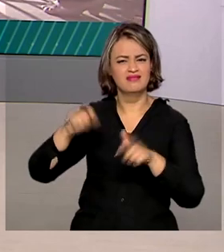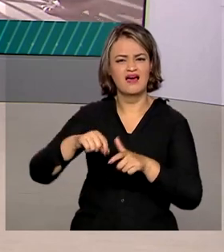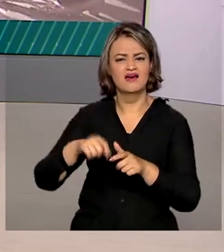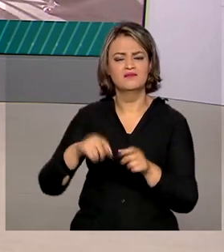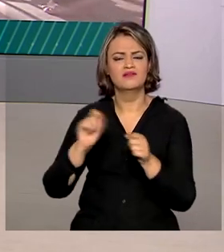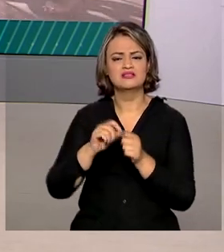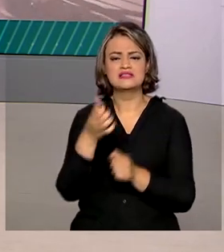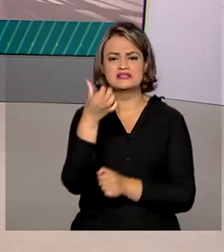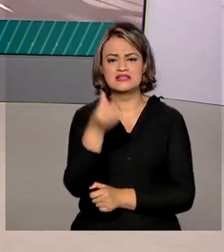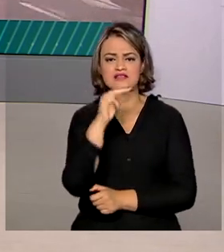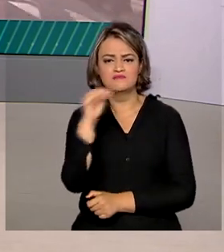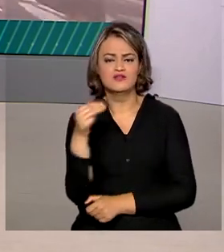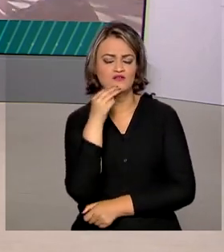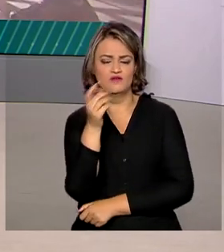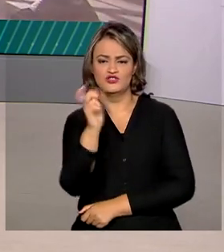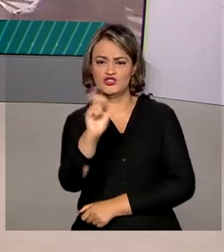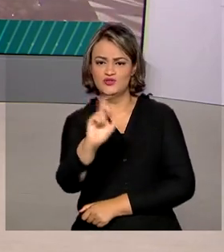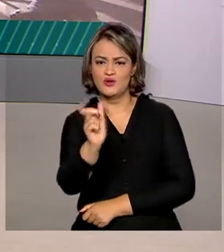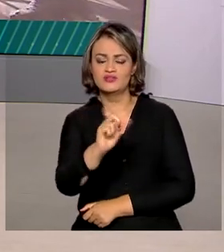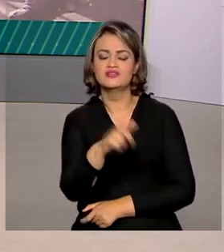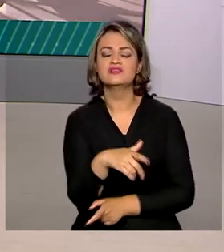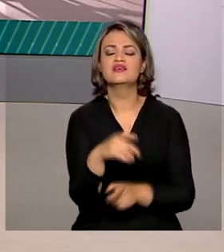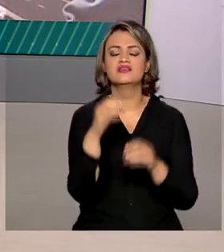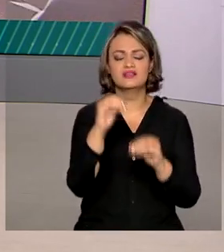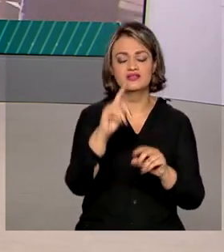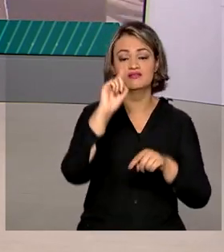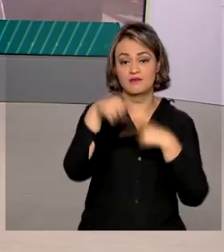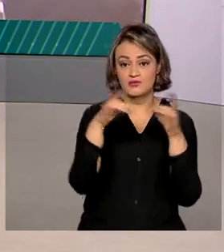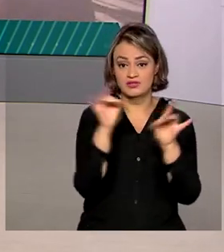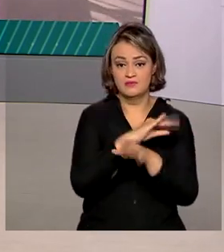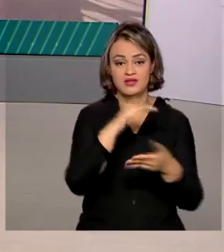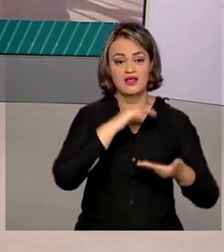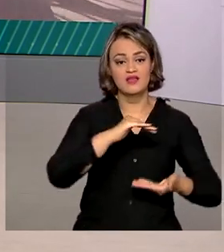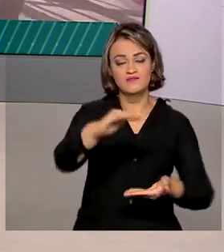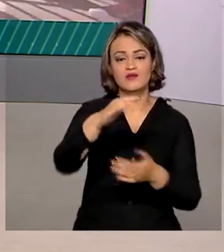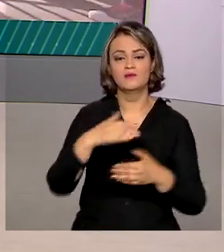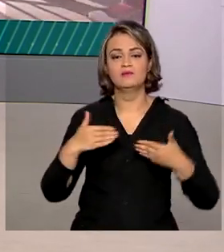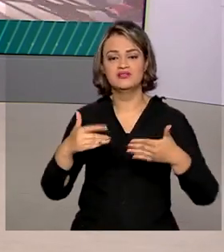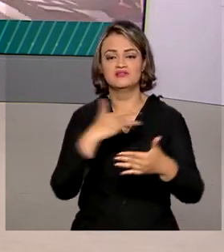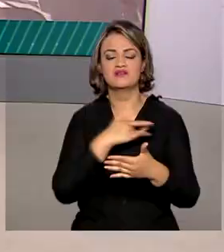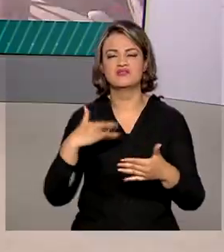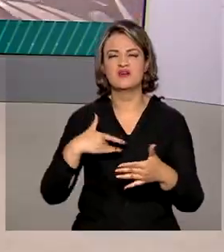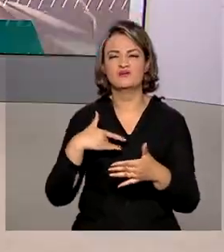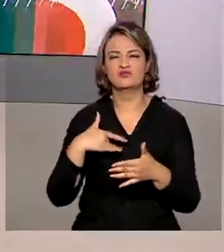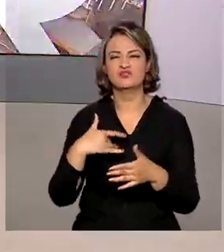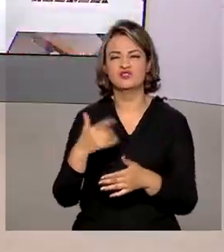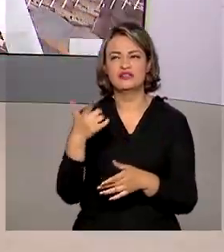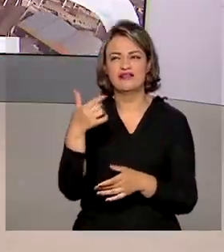6 milhões de doses do imunizante que devem ser entregues ao Ministério da Saúde até 10 de julho.